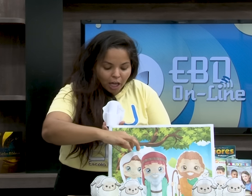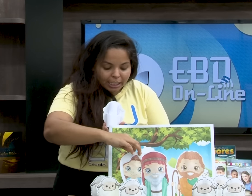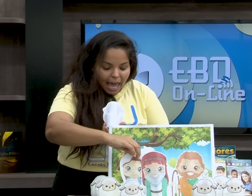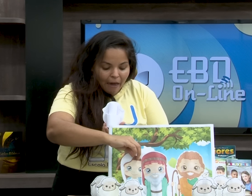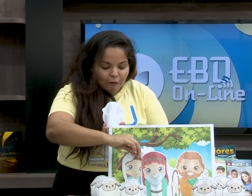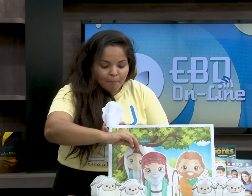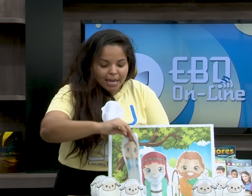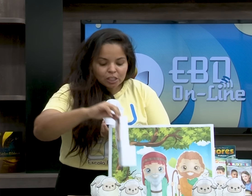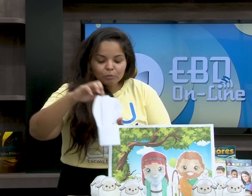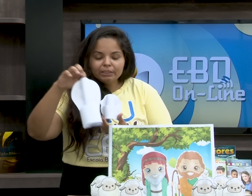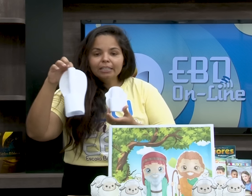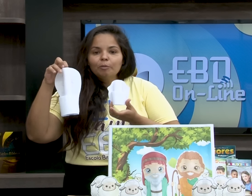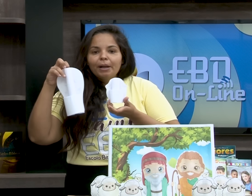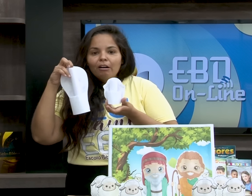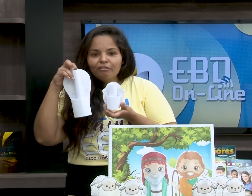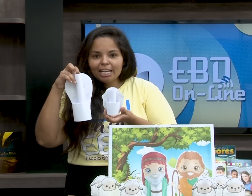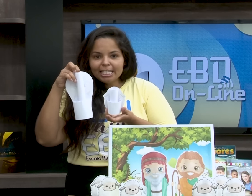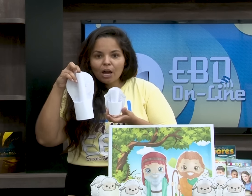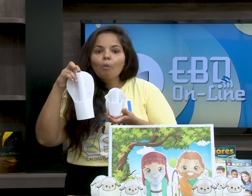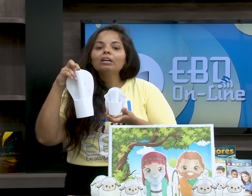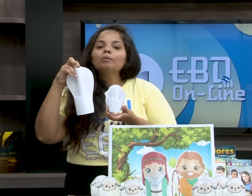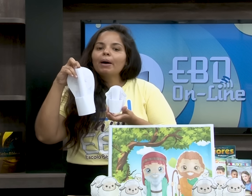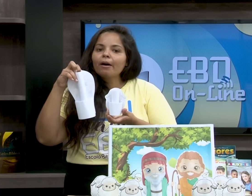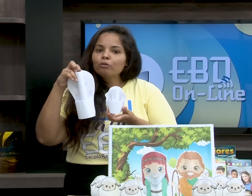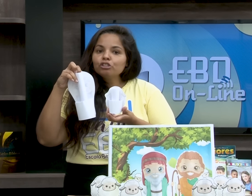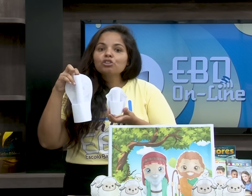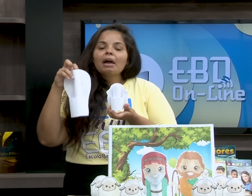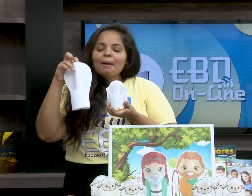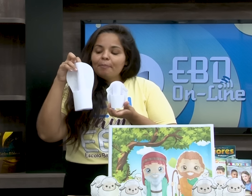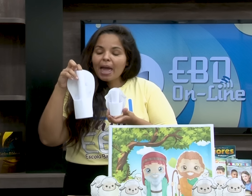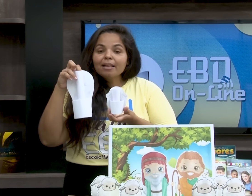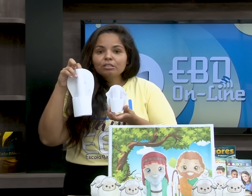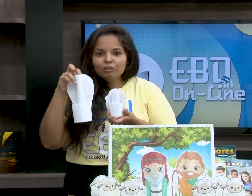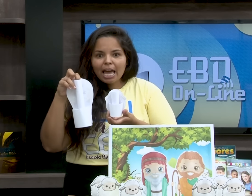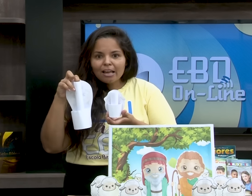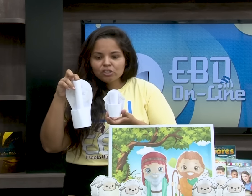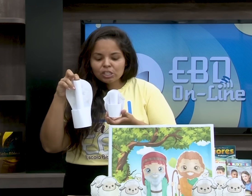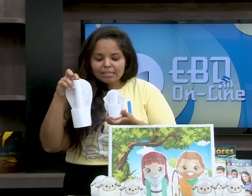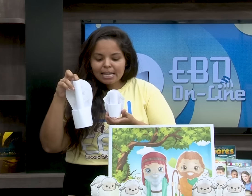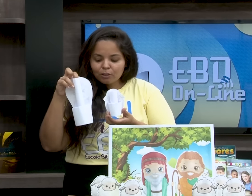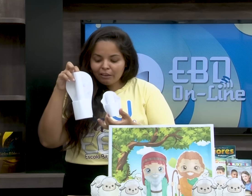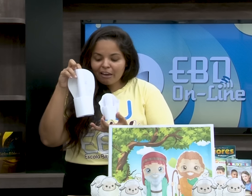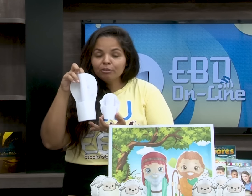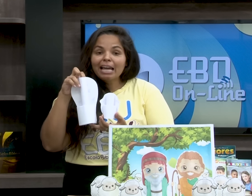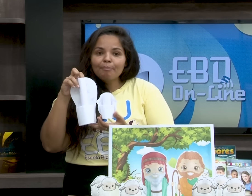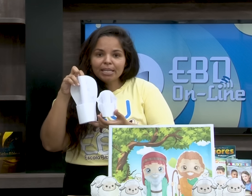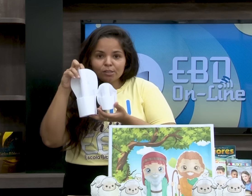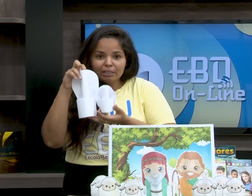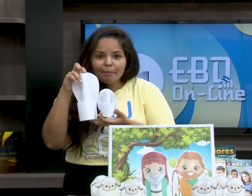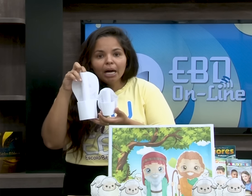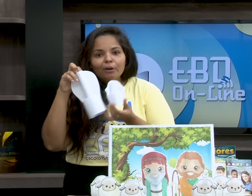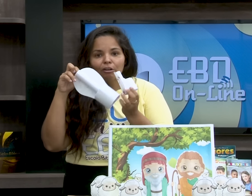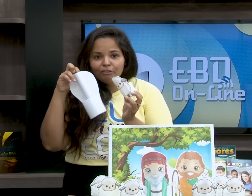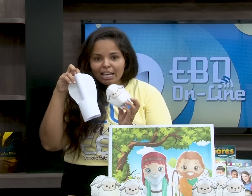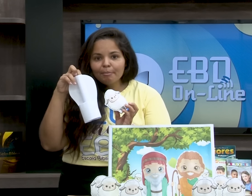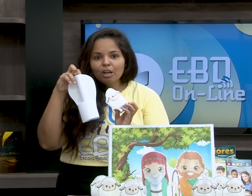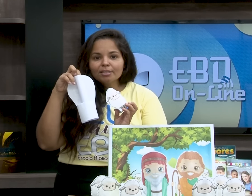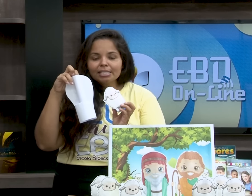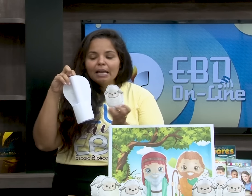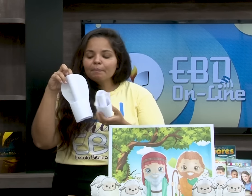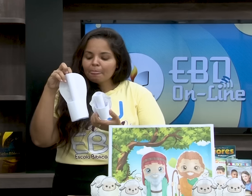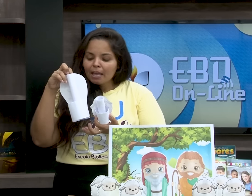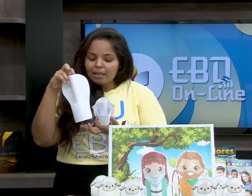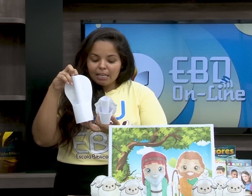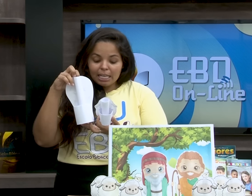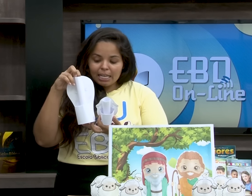do suporte é o mesmo, tanto pra ovelhinha quanto para os personagens, tá certo? Que vai mudar apenas o tamanho, a ovelha é